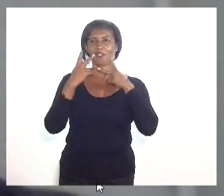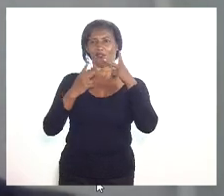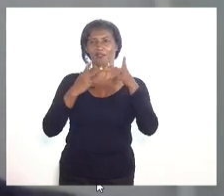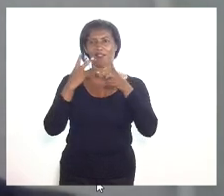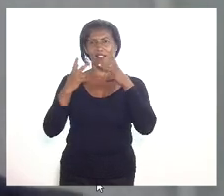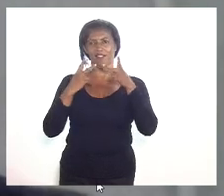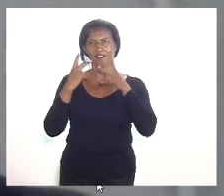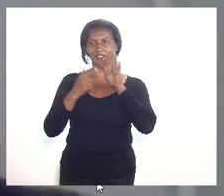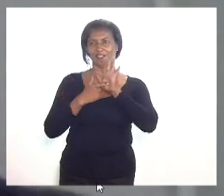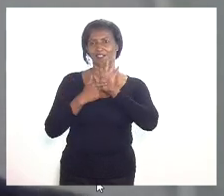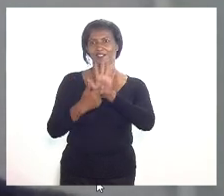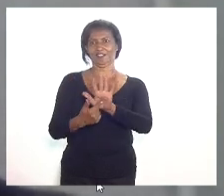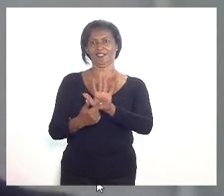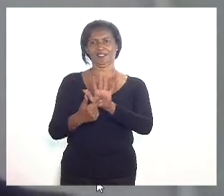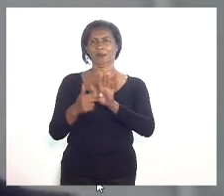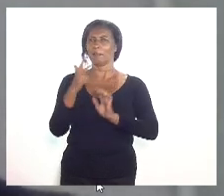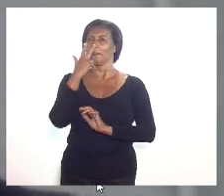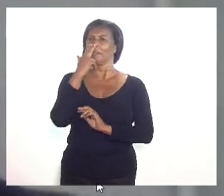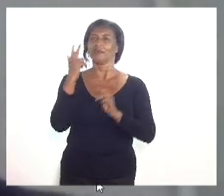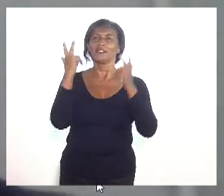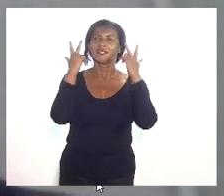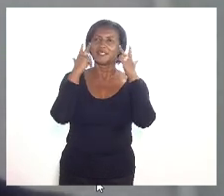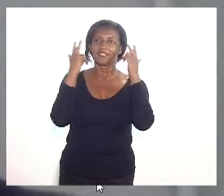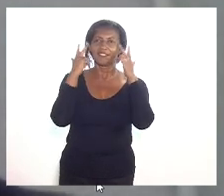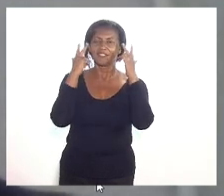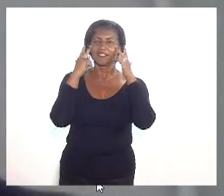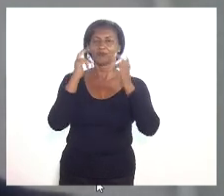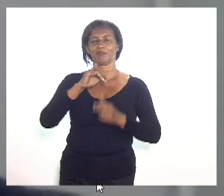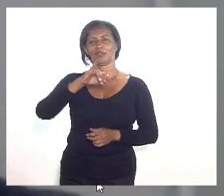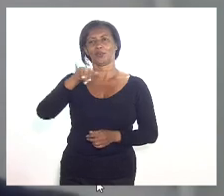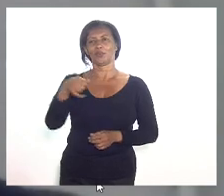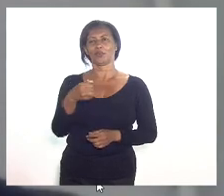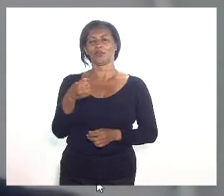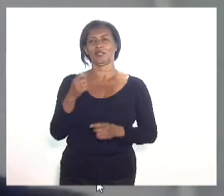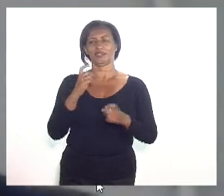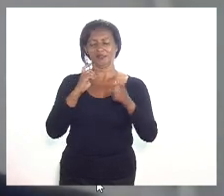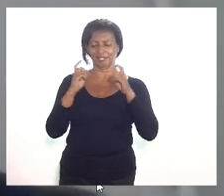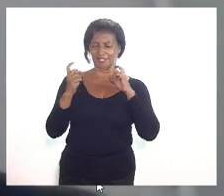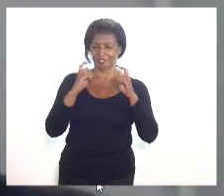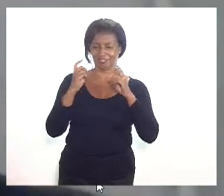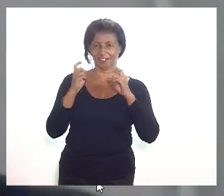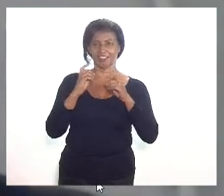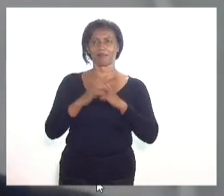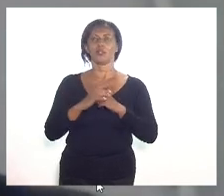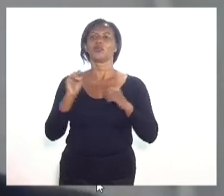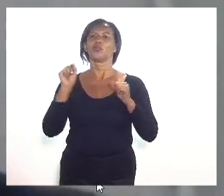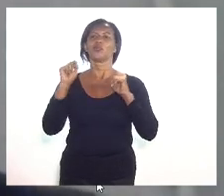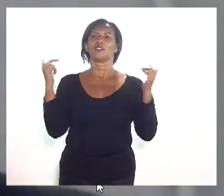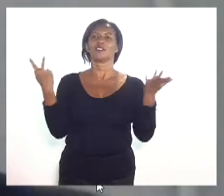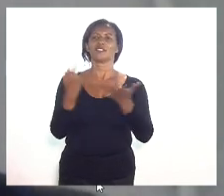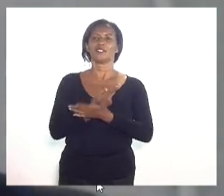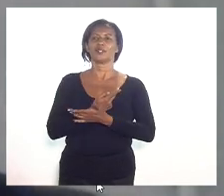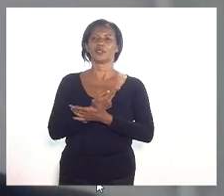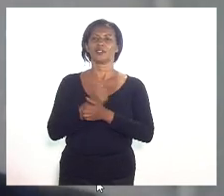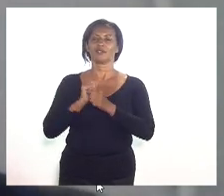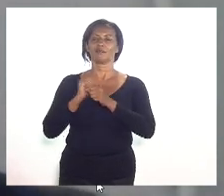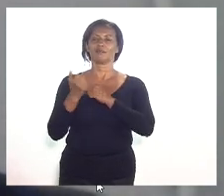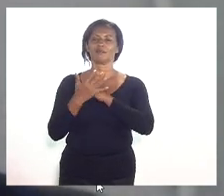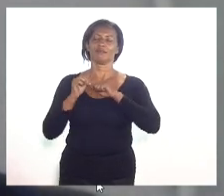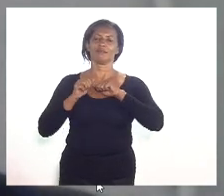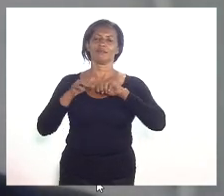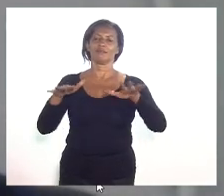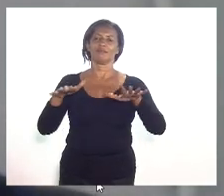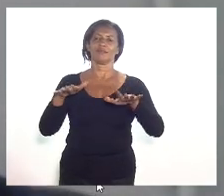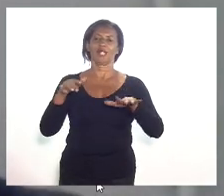serão temas comuns e teremos oportunidade de fazer um debate sobre o que acontece com a pandemia especialmente